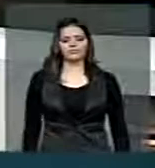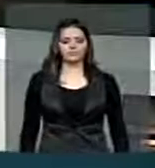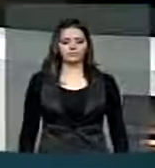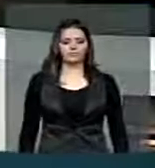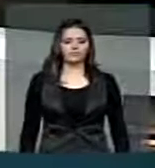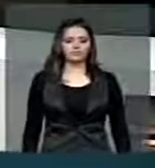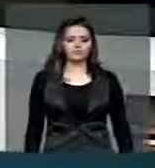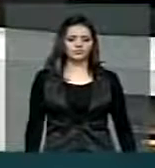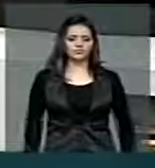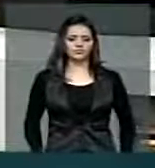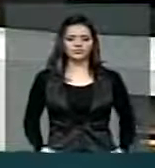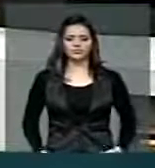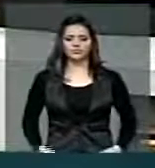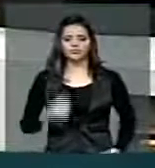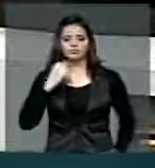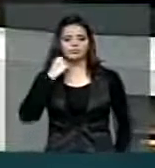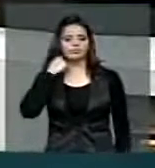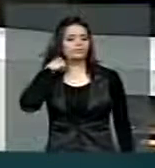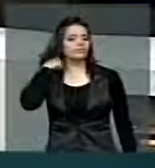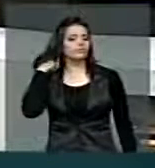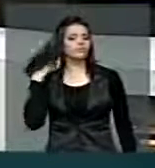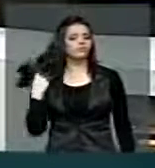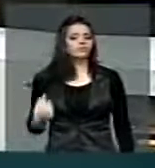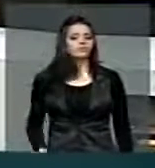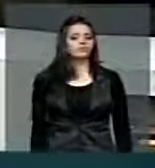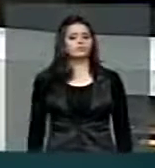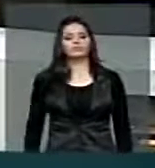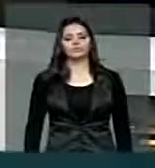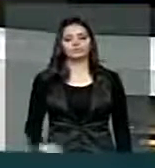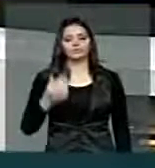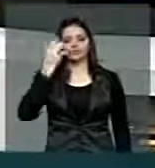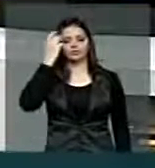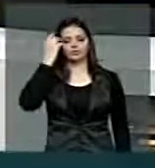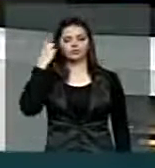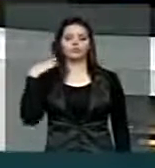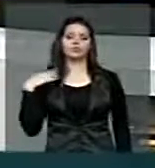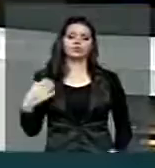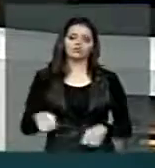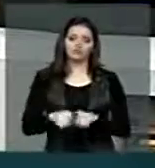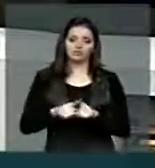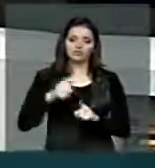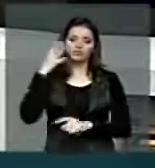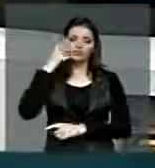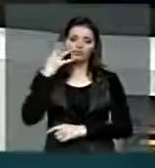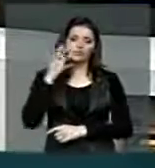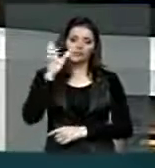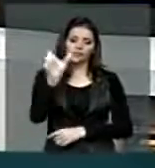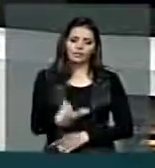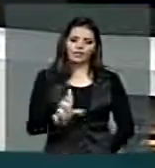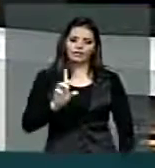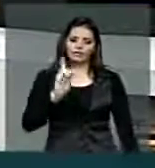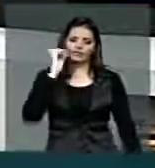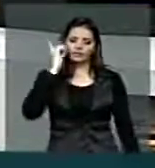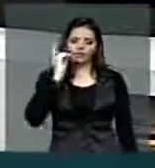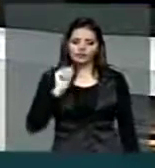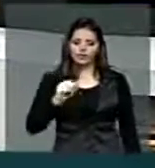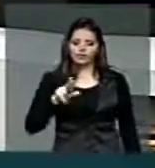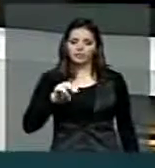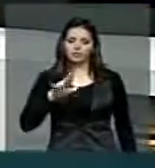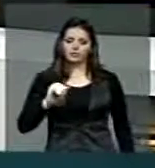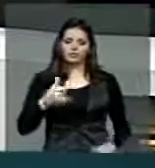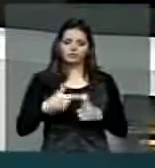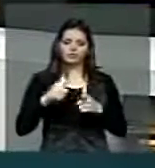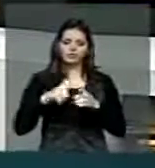A presidência resiste, como a Casa também o fez, e os anais assinalarão o discurso do novo deputado Amaury Teixeira sobre o problema relevante